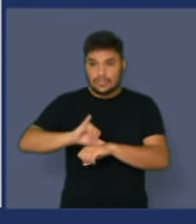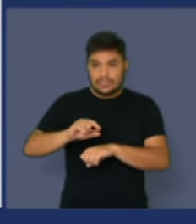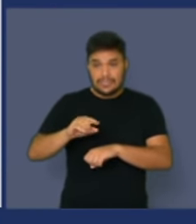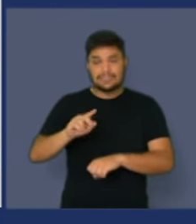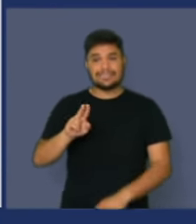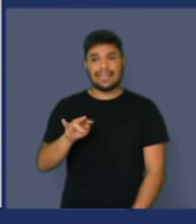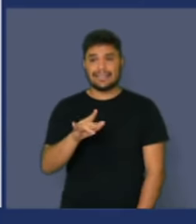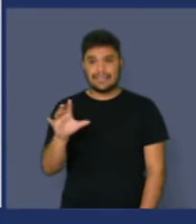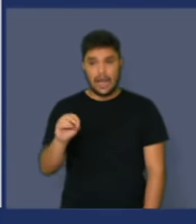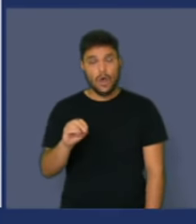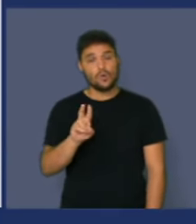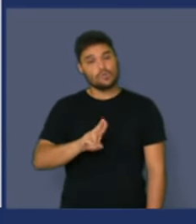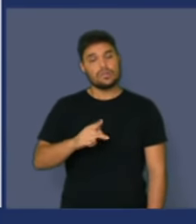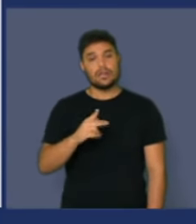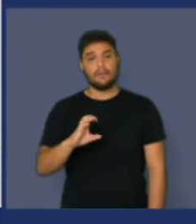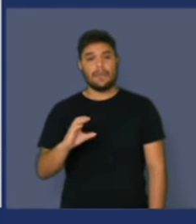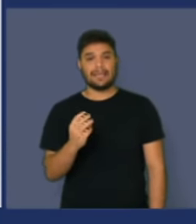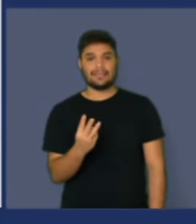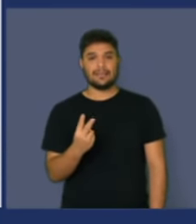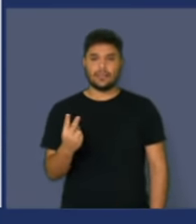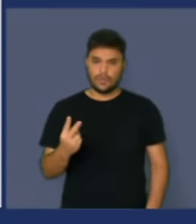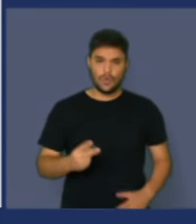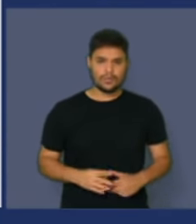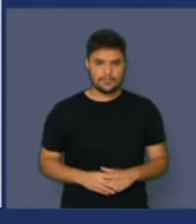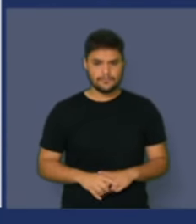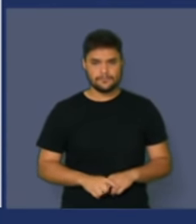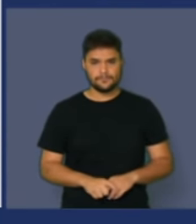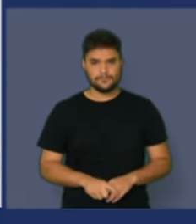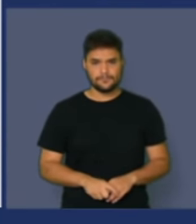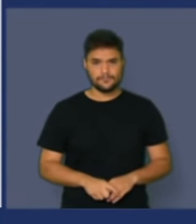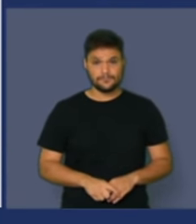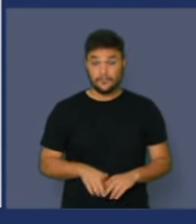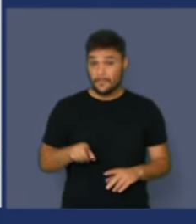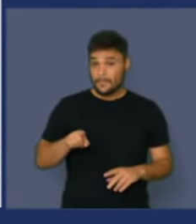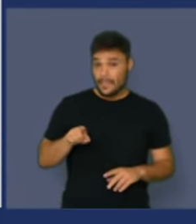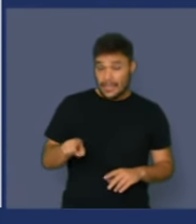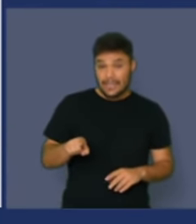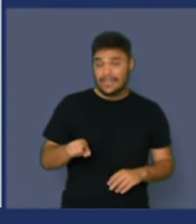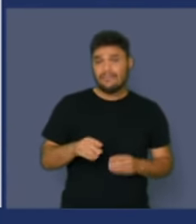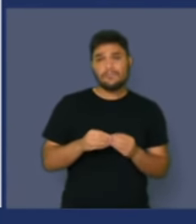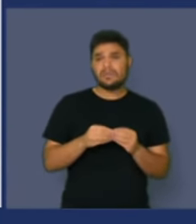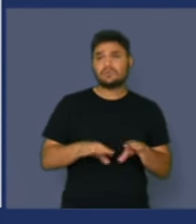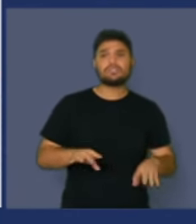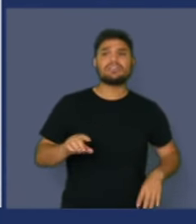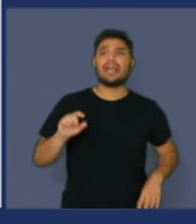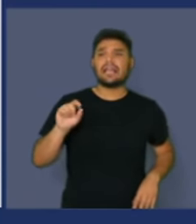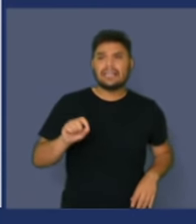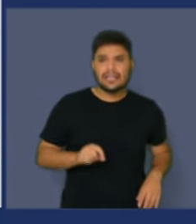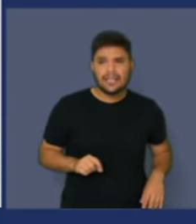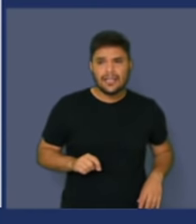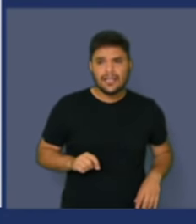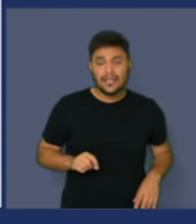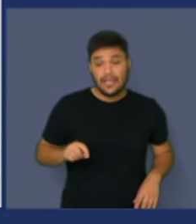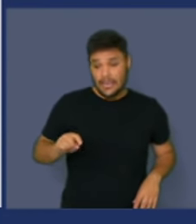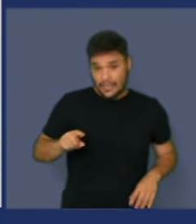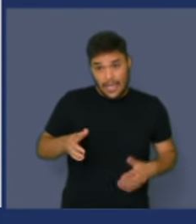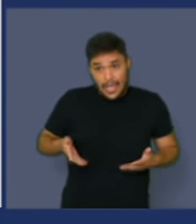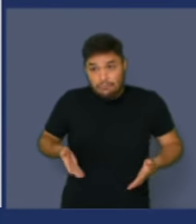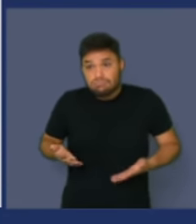pela PEC 32, que é atingindo quem? Quem que toca esse Brasil?